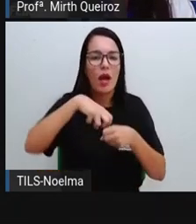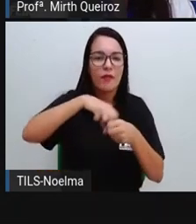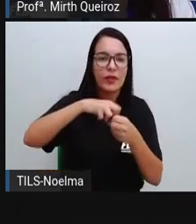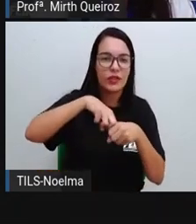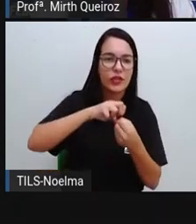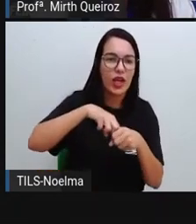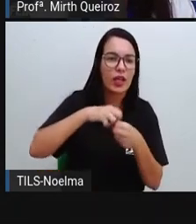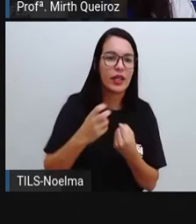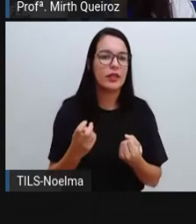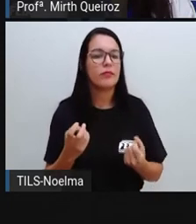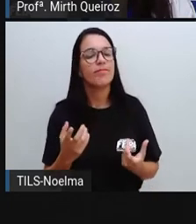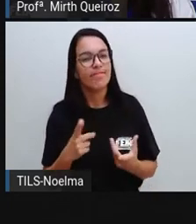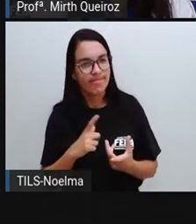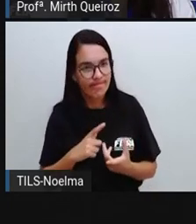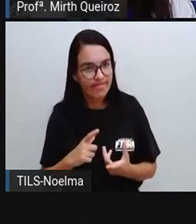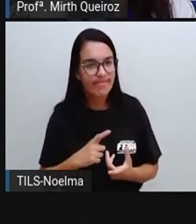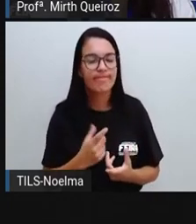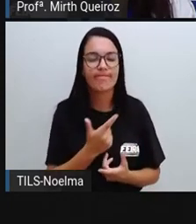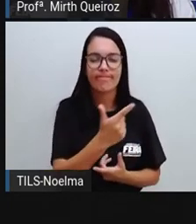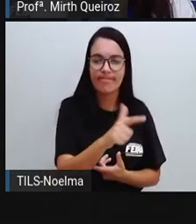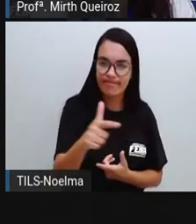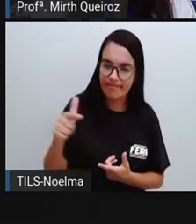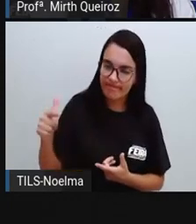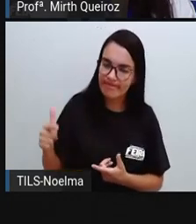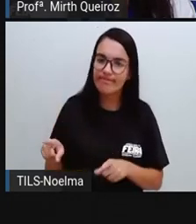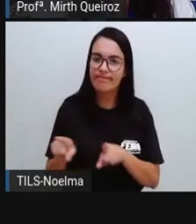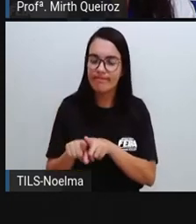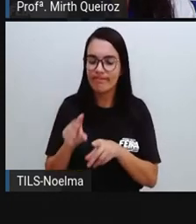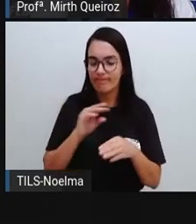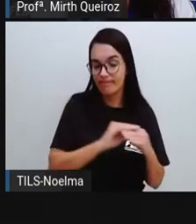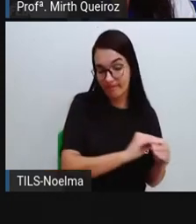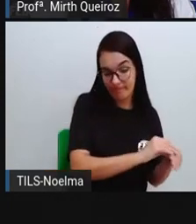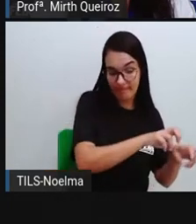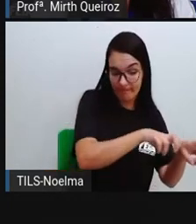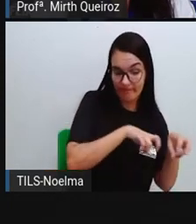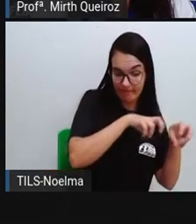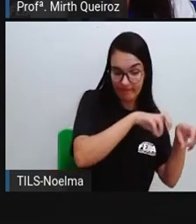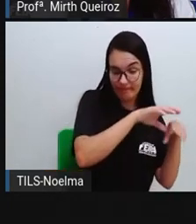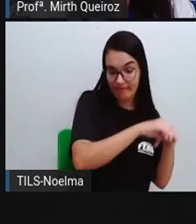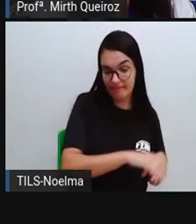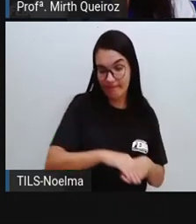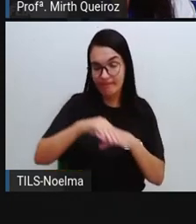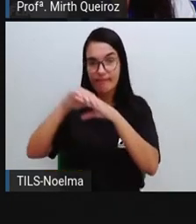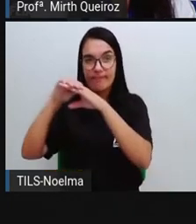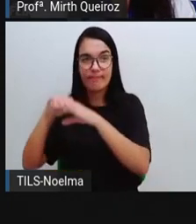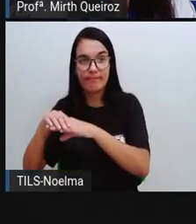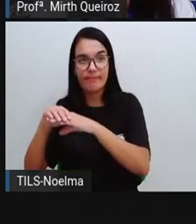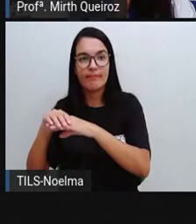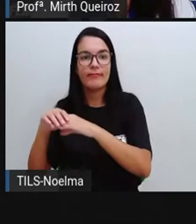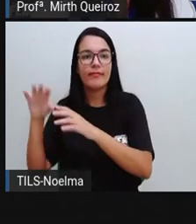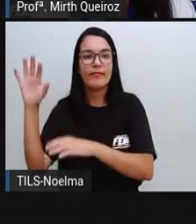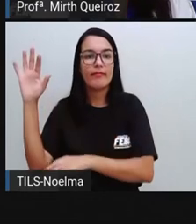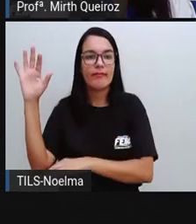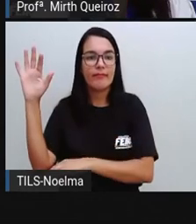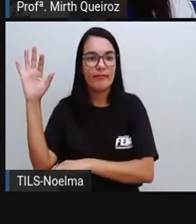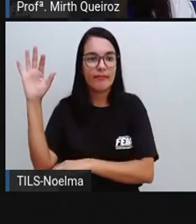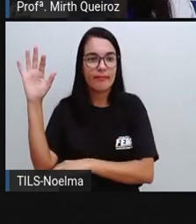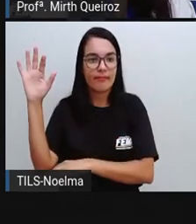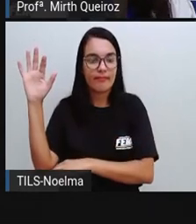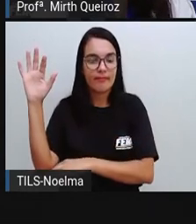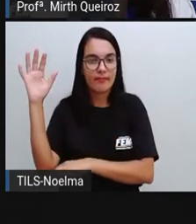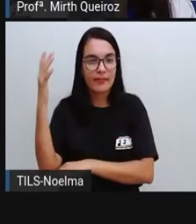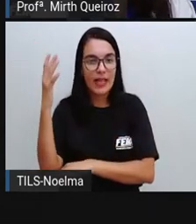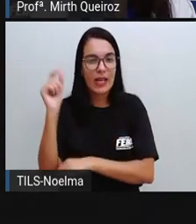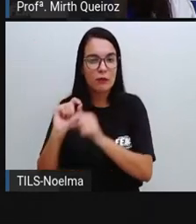tomate. Dos demais produtos, nós temos que faz parte aí da cidade, esses